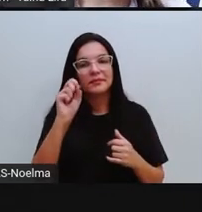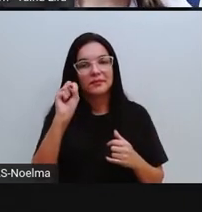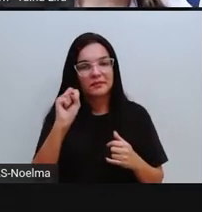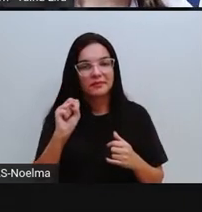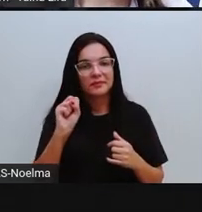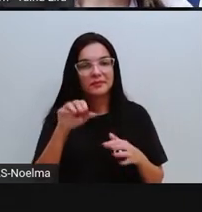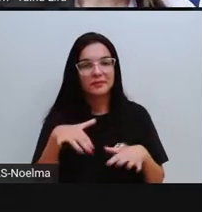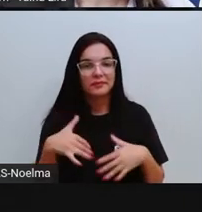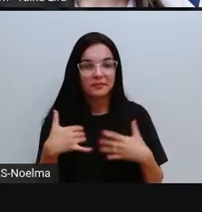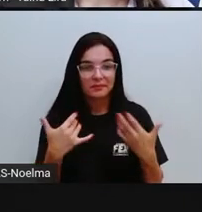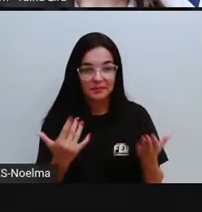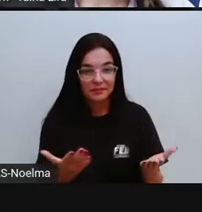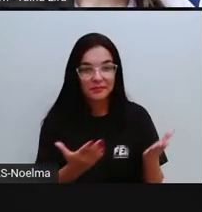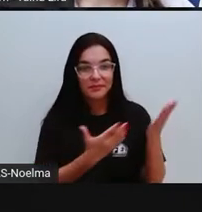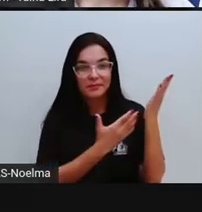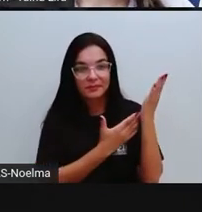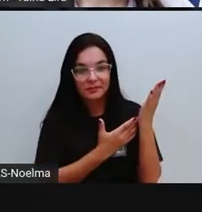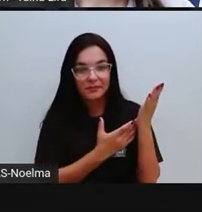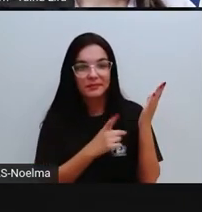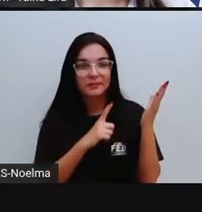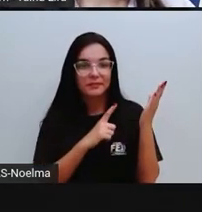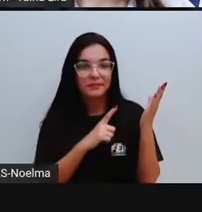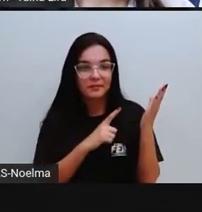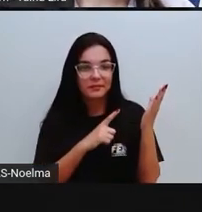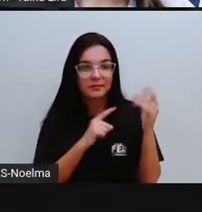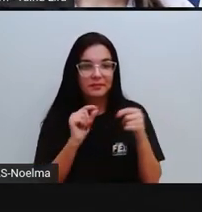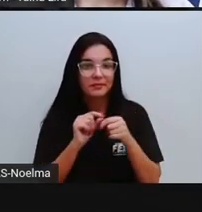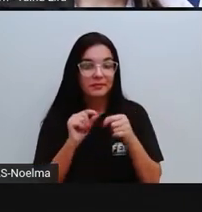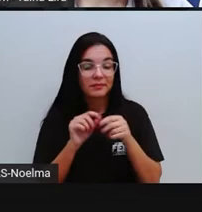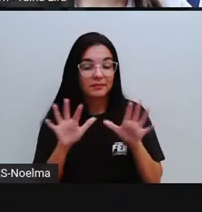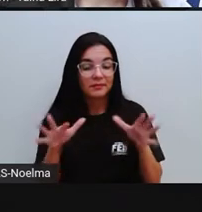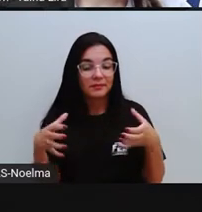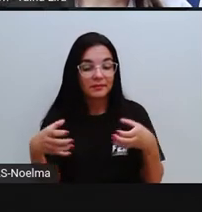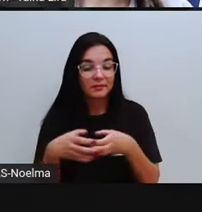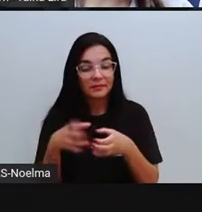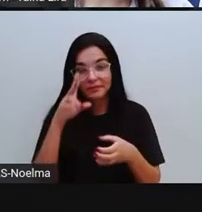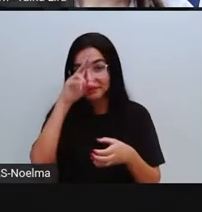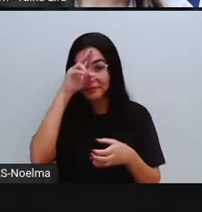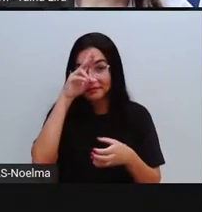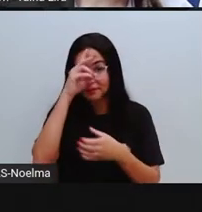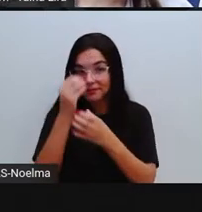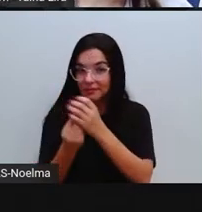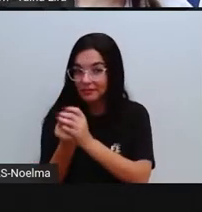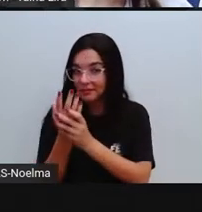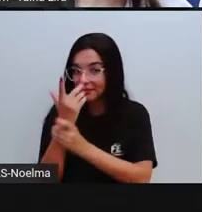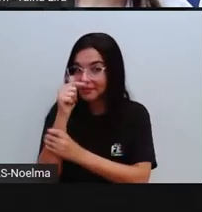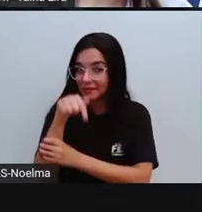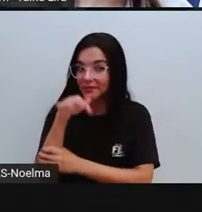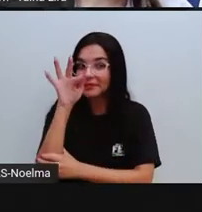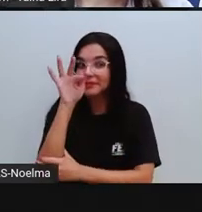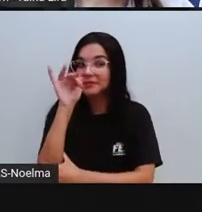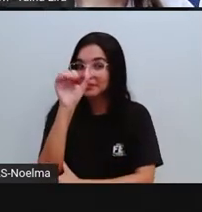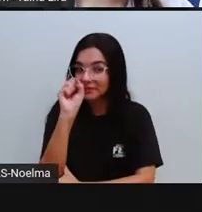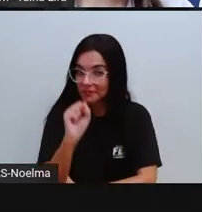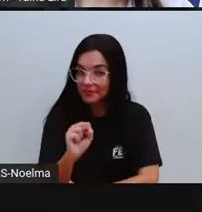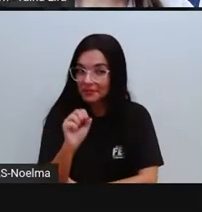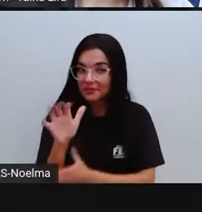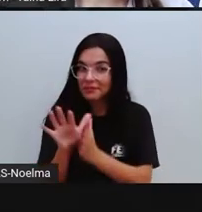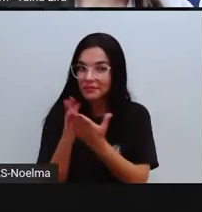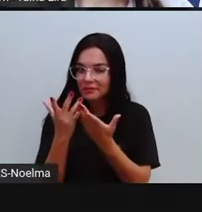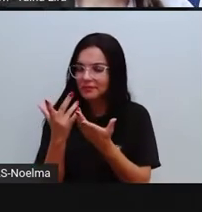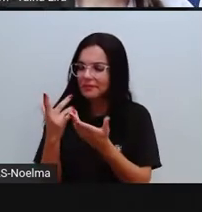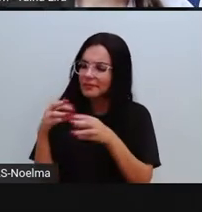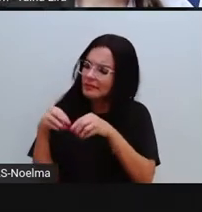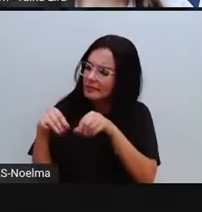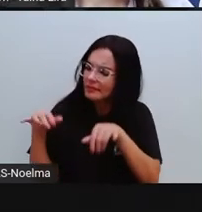certo? Então, ó, os indígenas paiaiais, fazem parte da história, criação de Feira de Santana, quando as